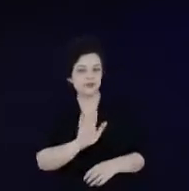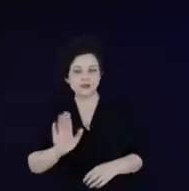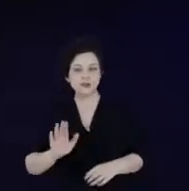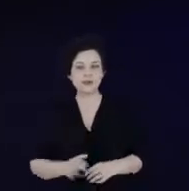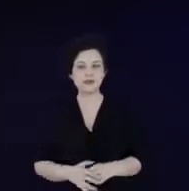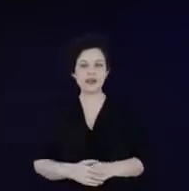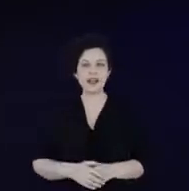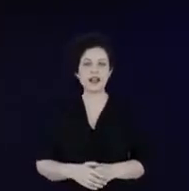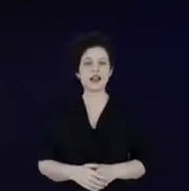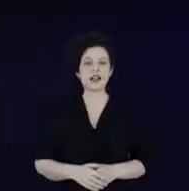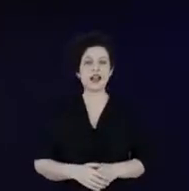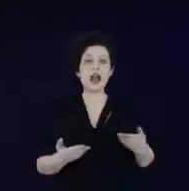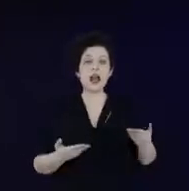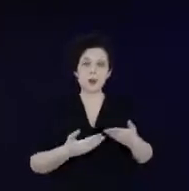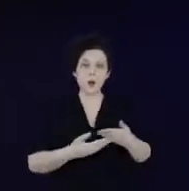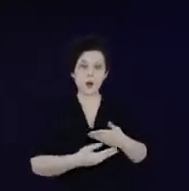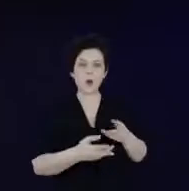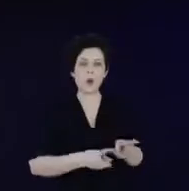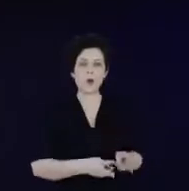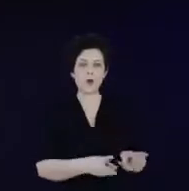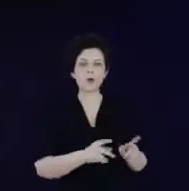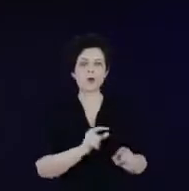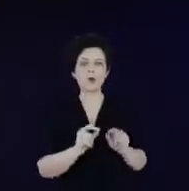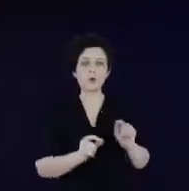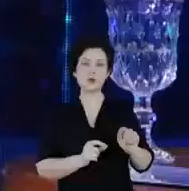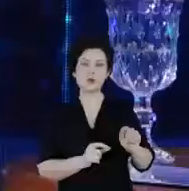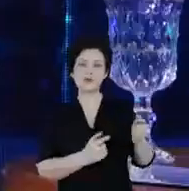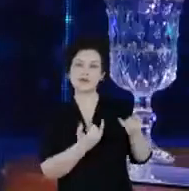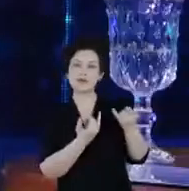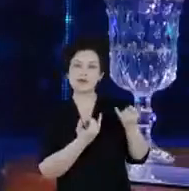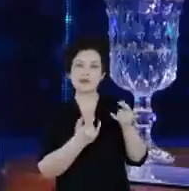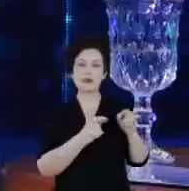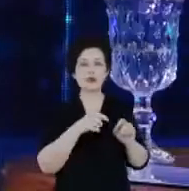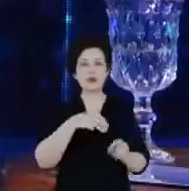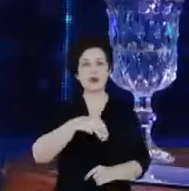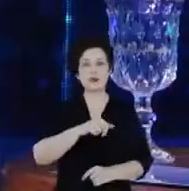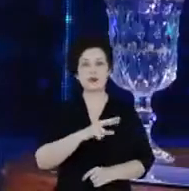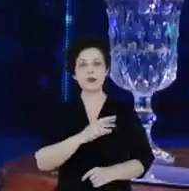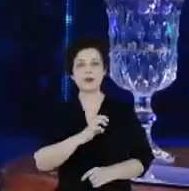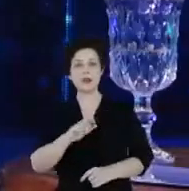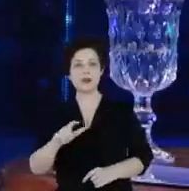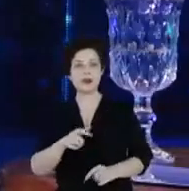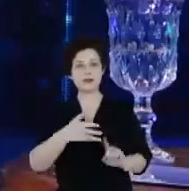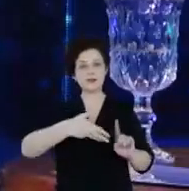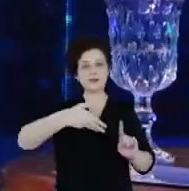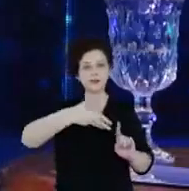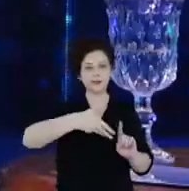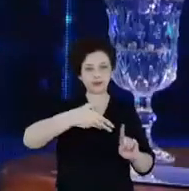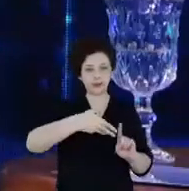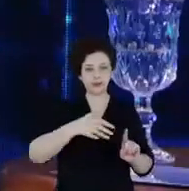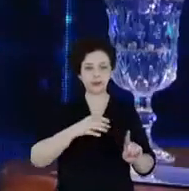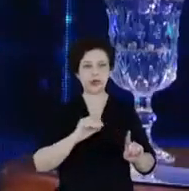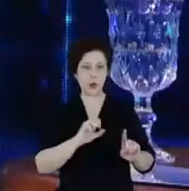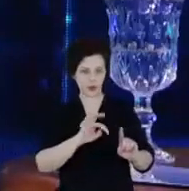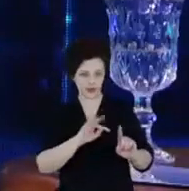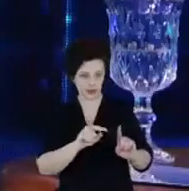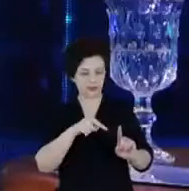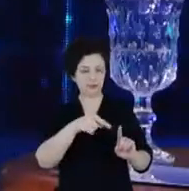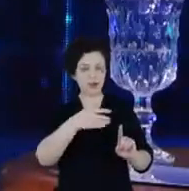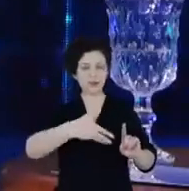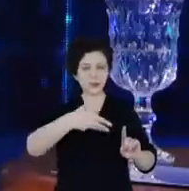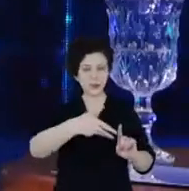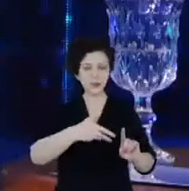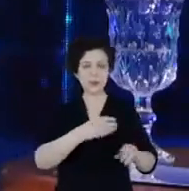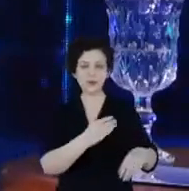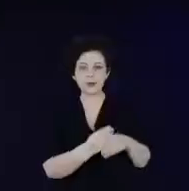agora vamos dar seguimento, ouvindo um pouco o que o Marcel, o Marcel da Costa Siqueira, traz para a